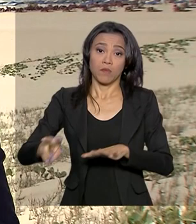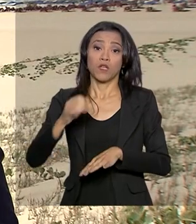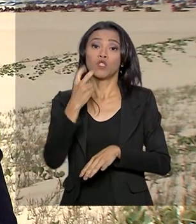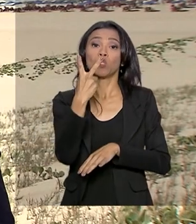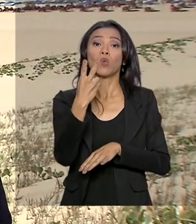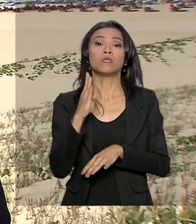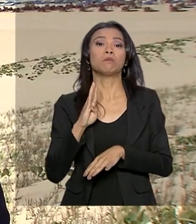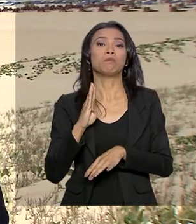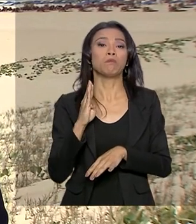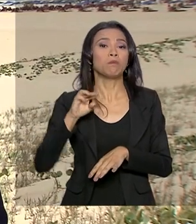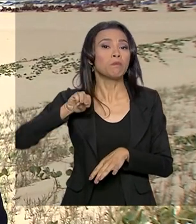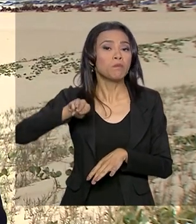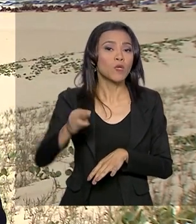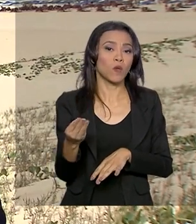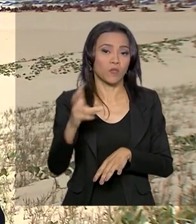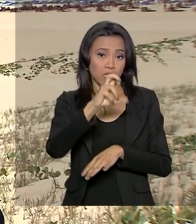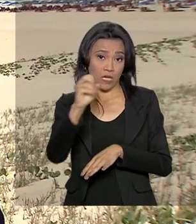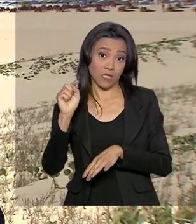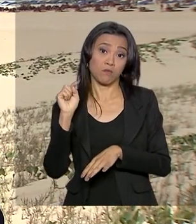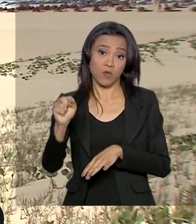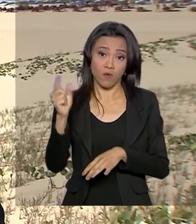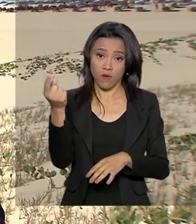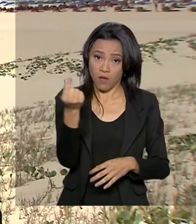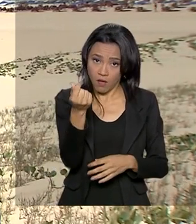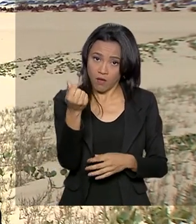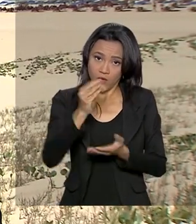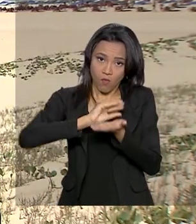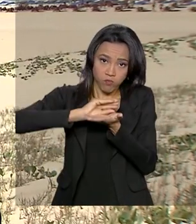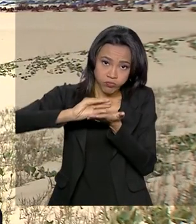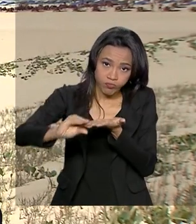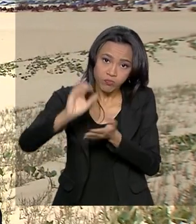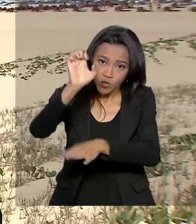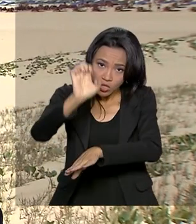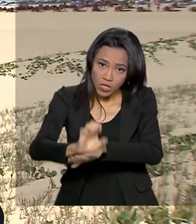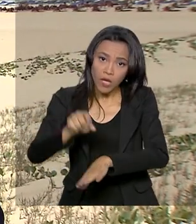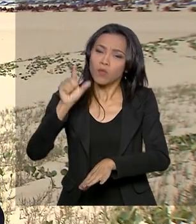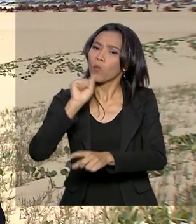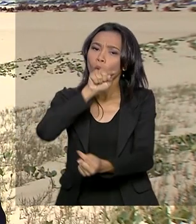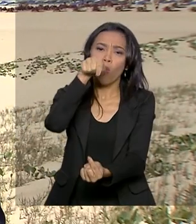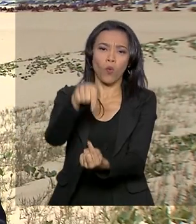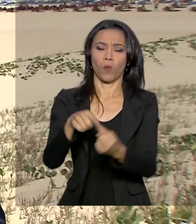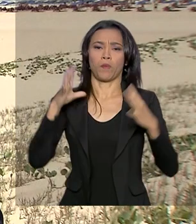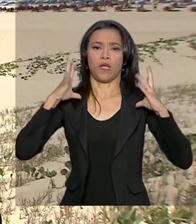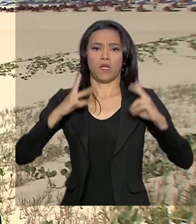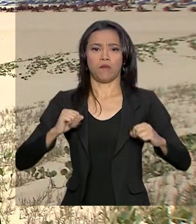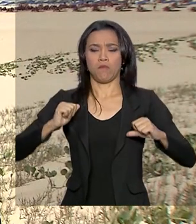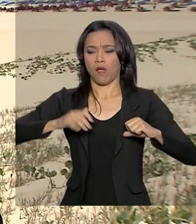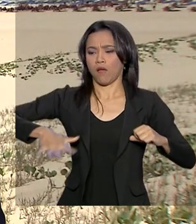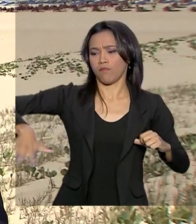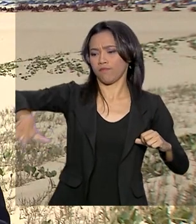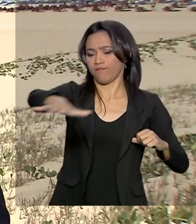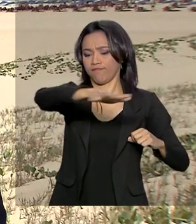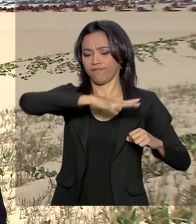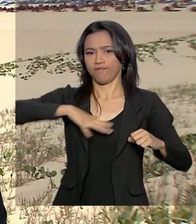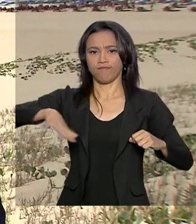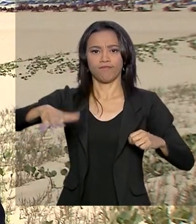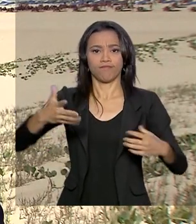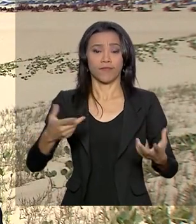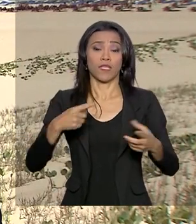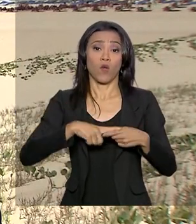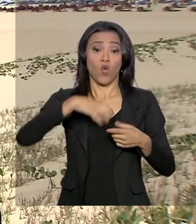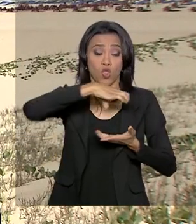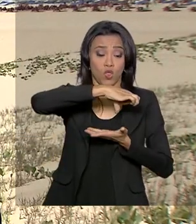para ajudar o Estado na limpeza das praias. Desde o começo do surgimento das manchas, no início de setembro, 900